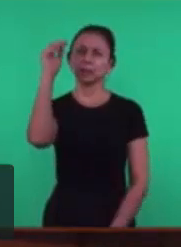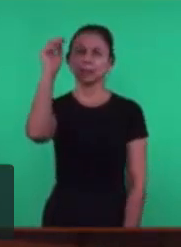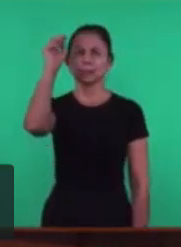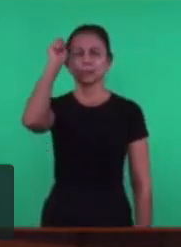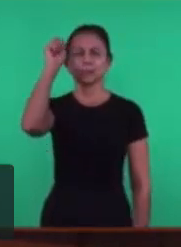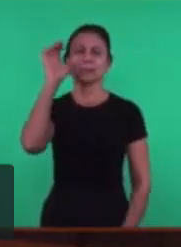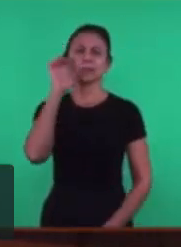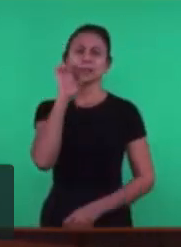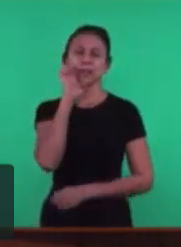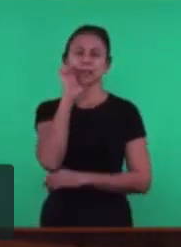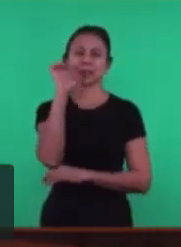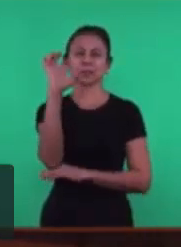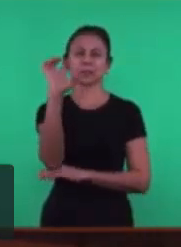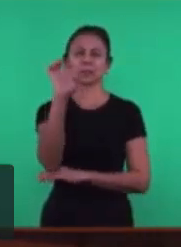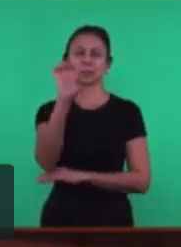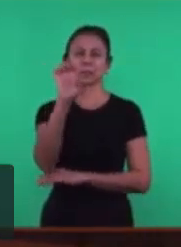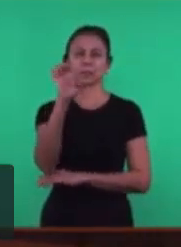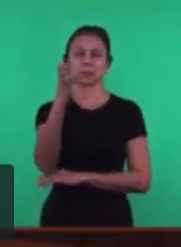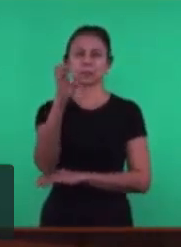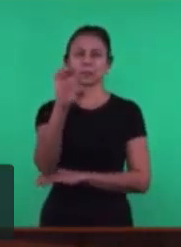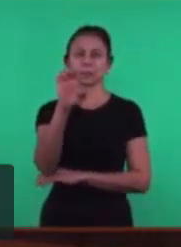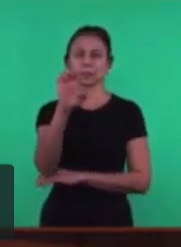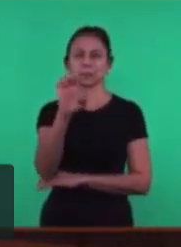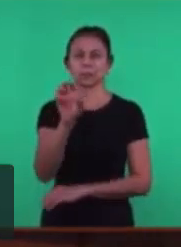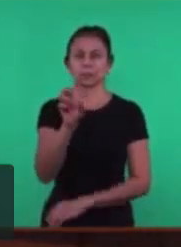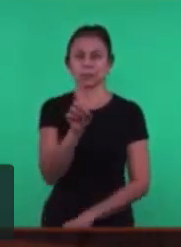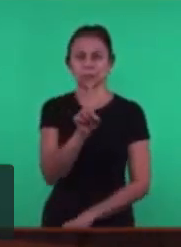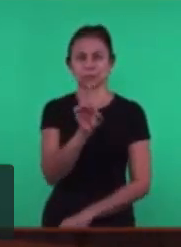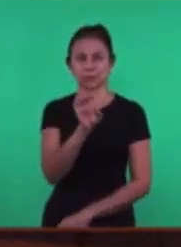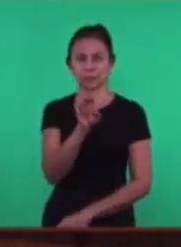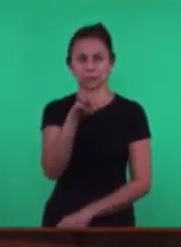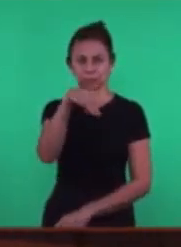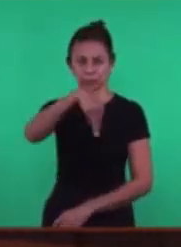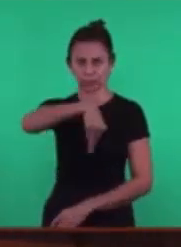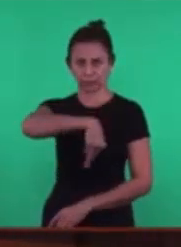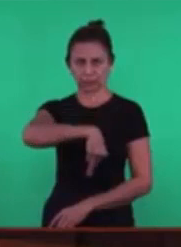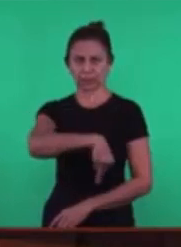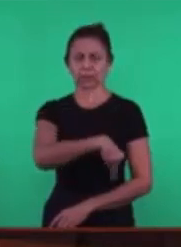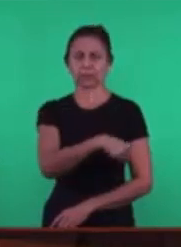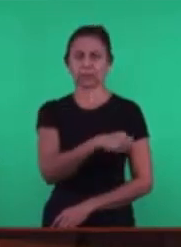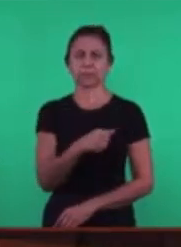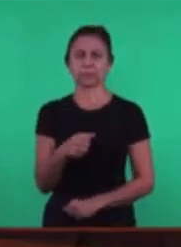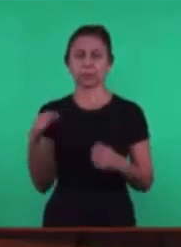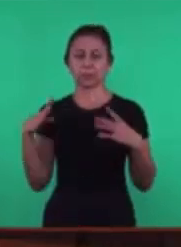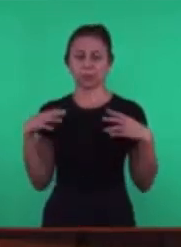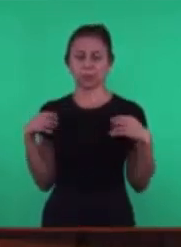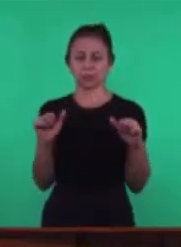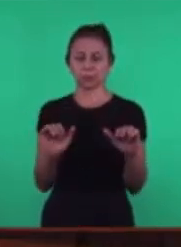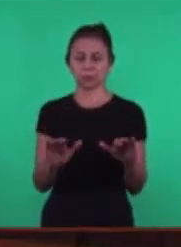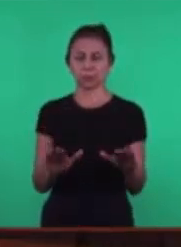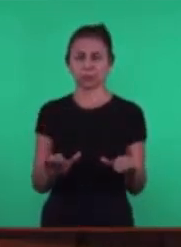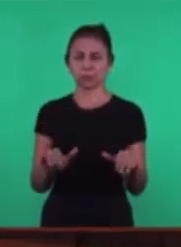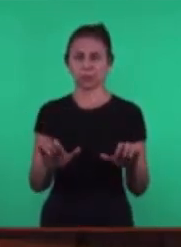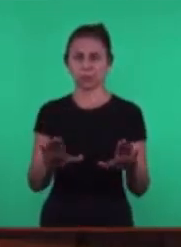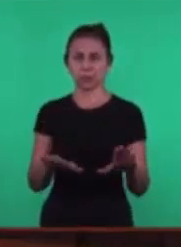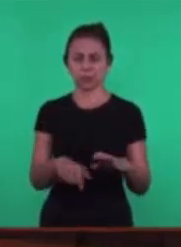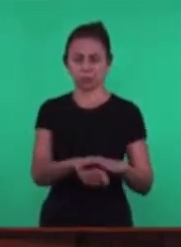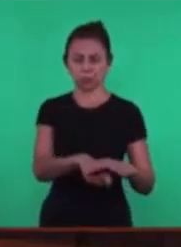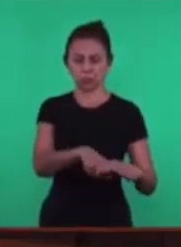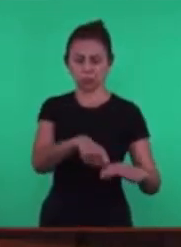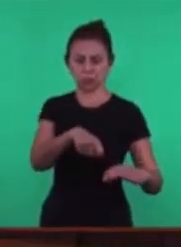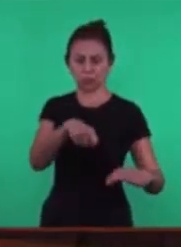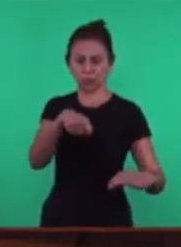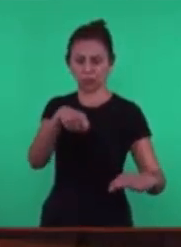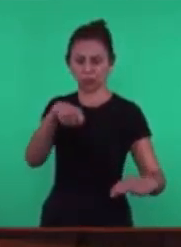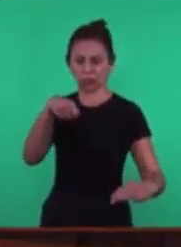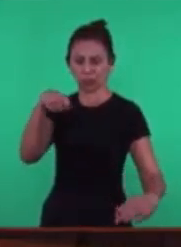Pelo querubim Com a sua espada Inflamada Aquela vida